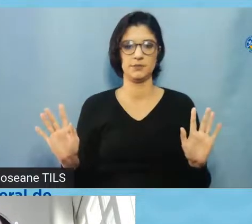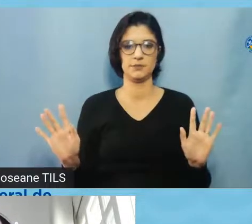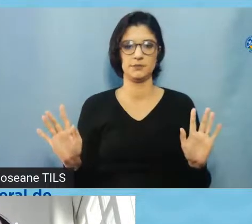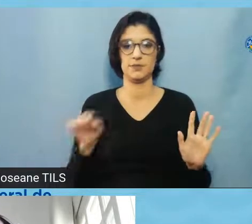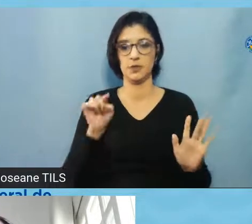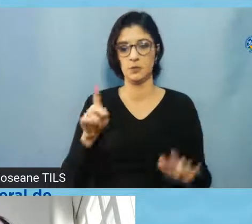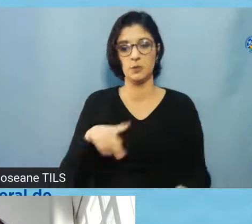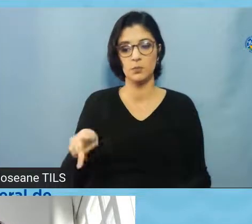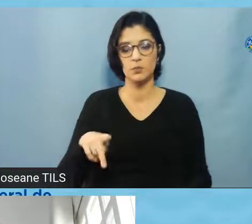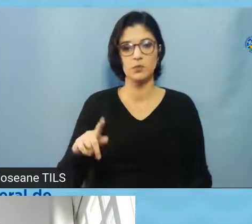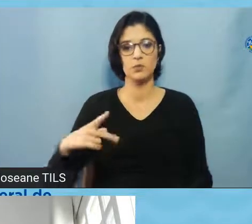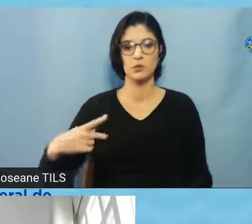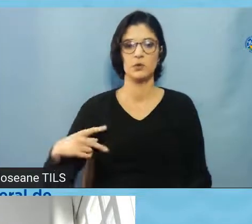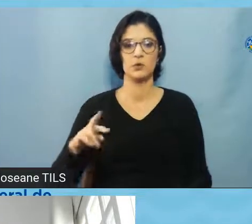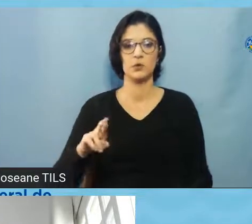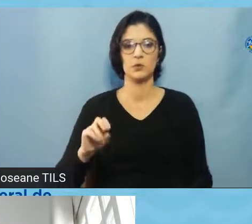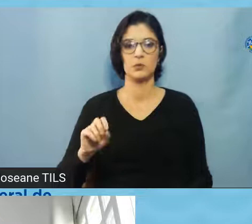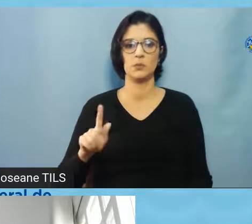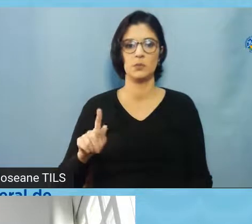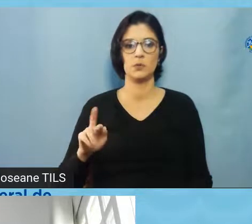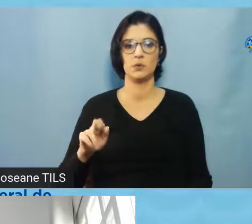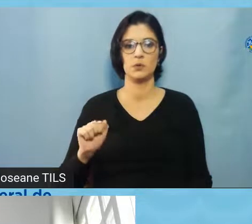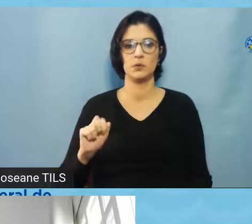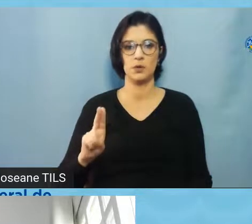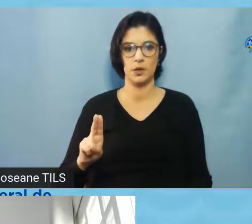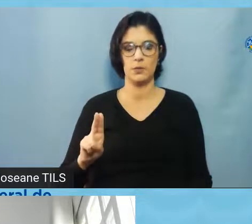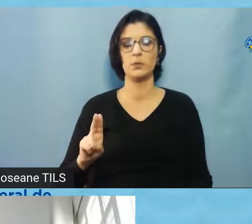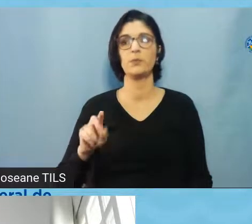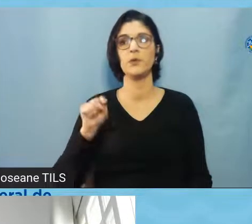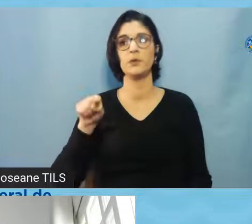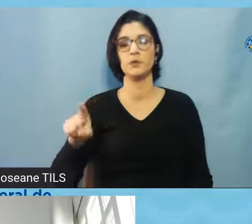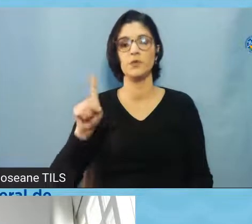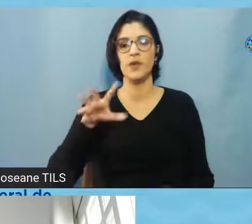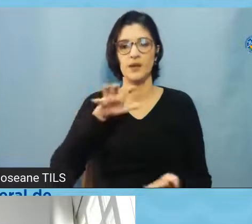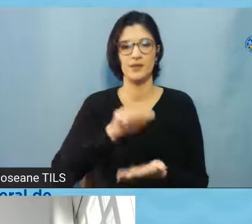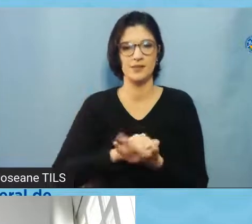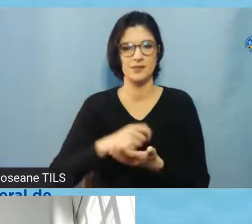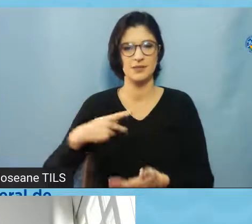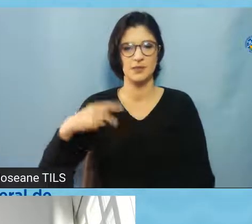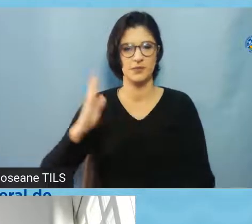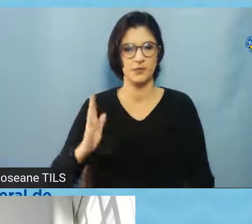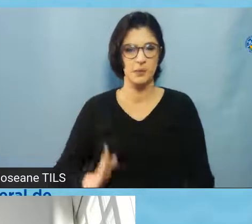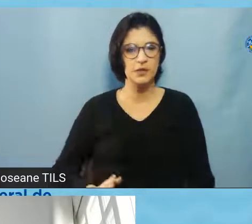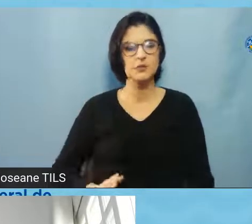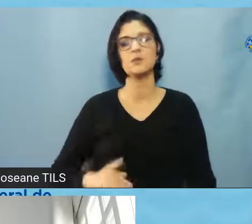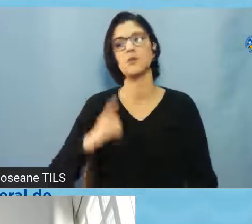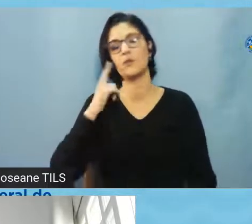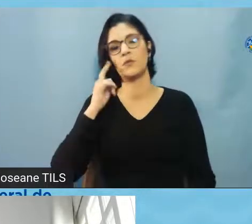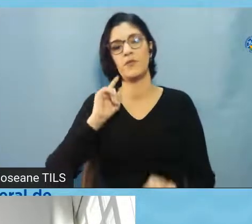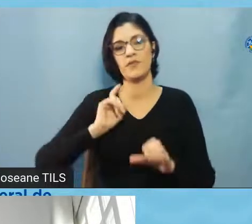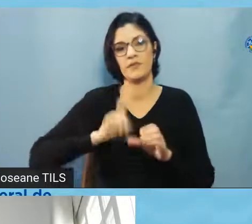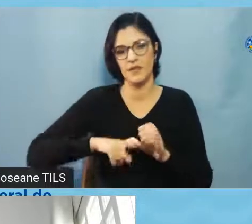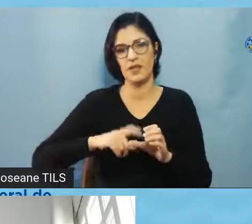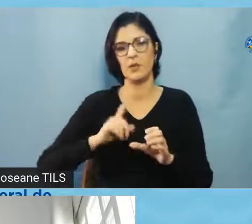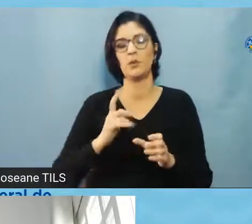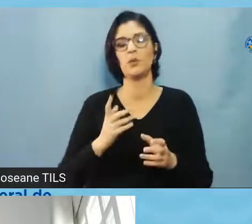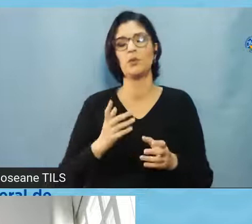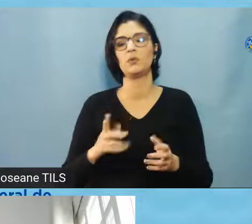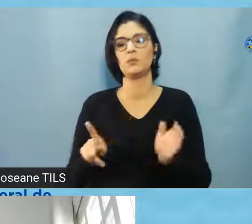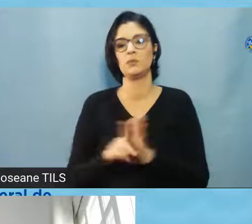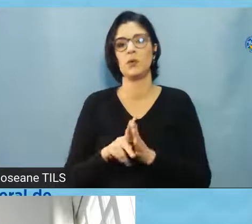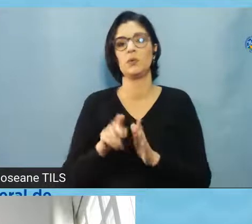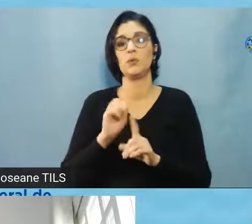ele vai se cadastrar na Plataforma Brasil, vai fazer o vínculo ali, né, como eu falei, comentei, para a Universidade Federal de Pelotas,